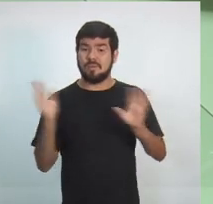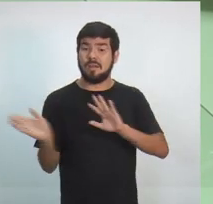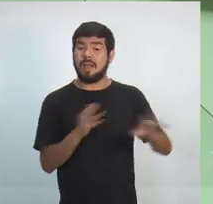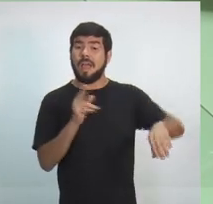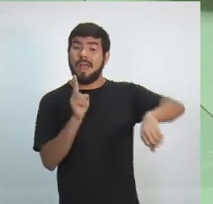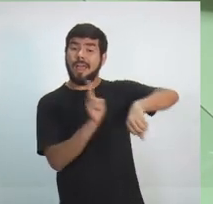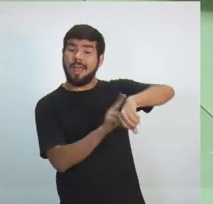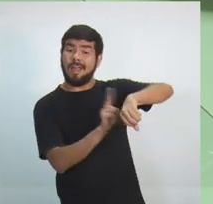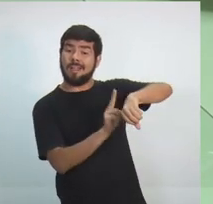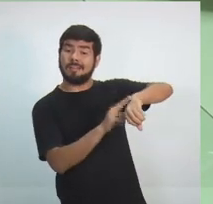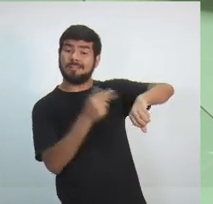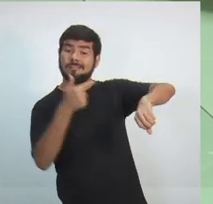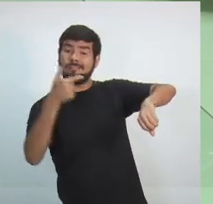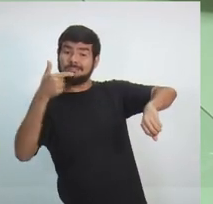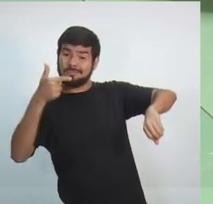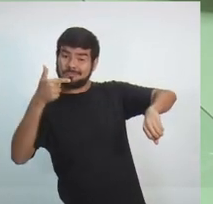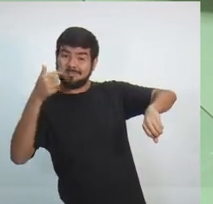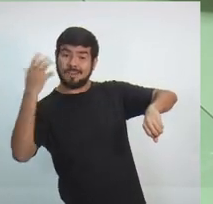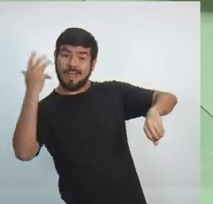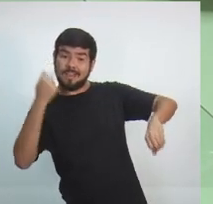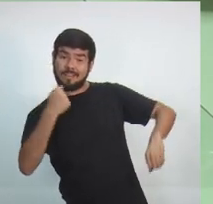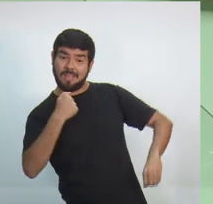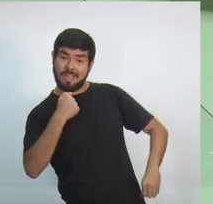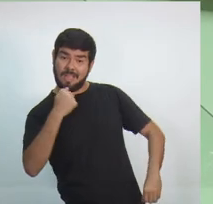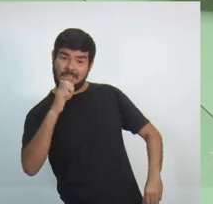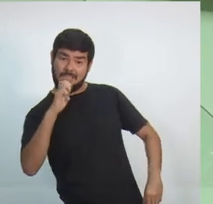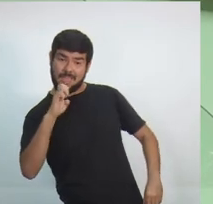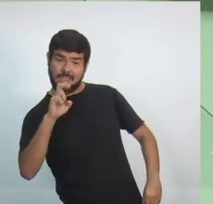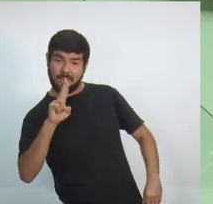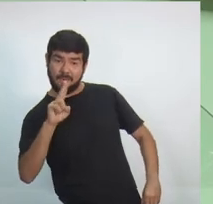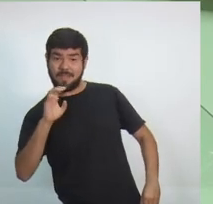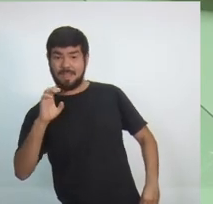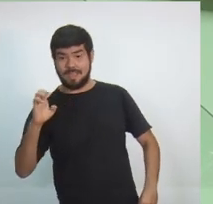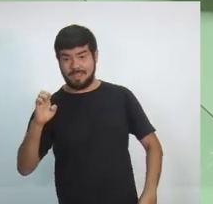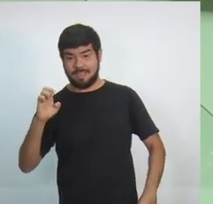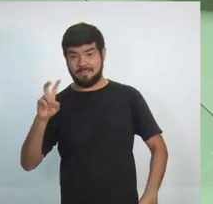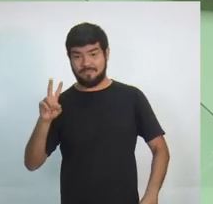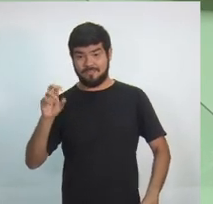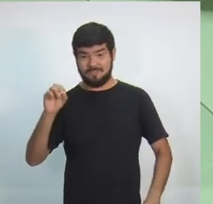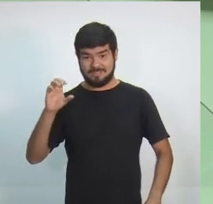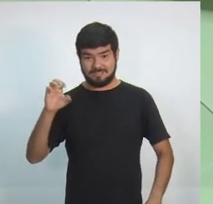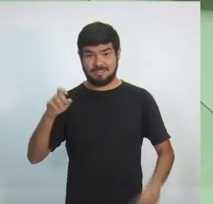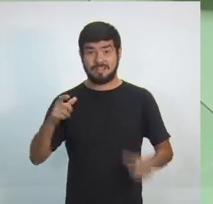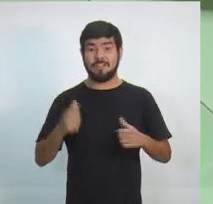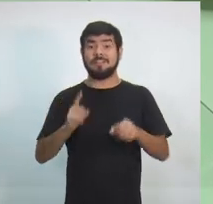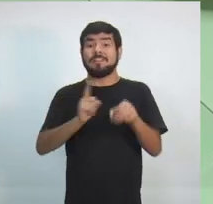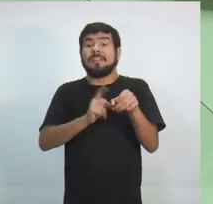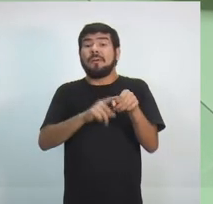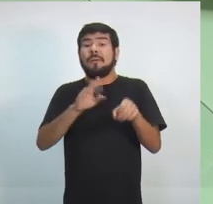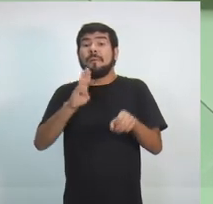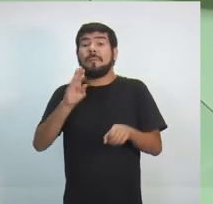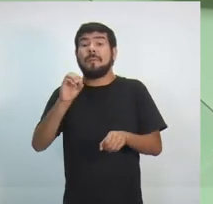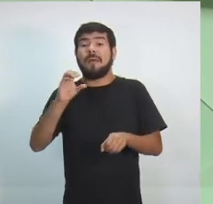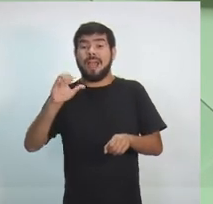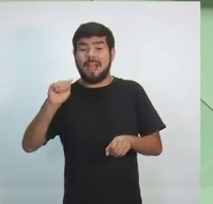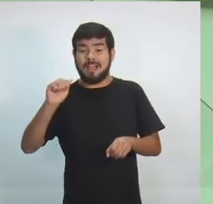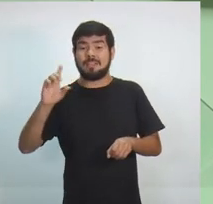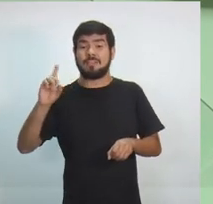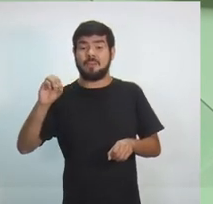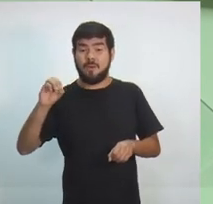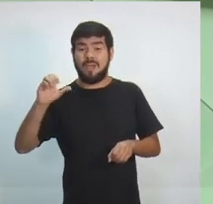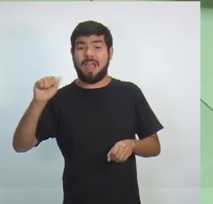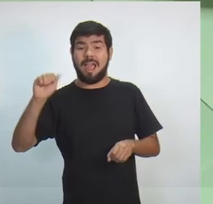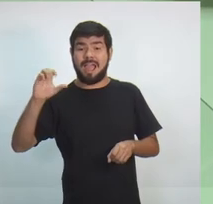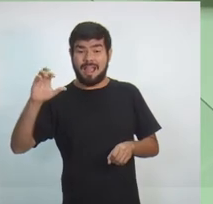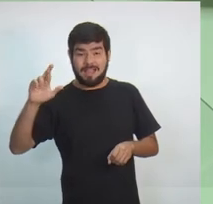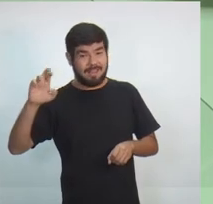duas da tarde, na Rádio Eu e Você em Boca do Acre, todo o debate vai ser retransmitido para todo mundo de Boca do